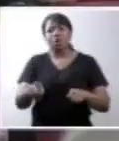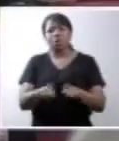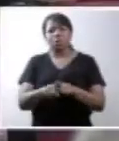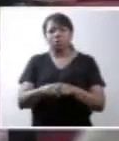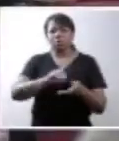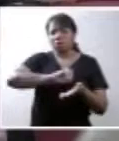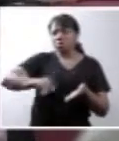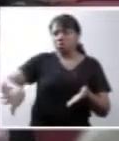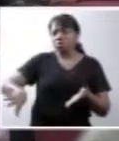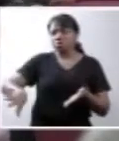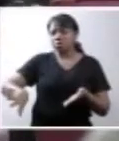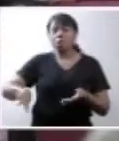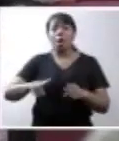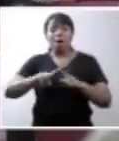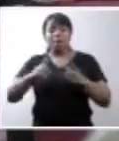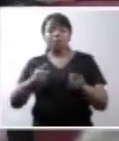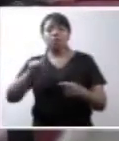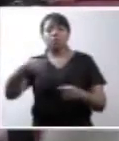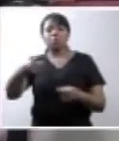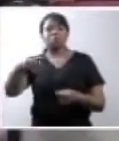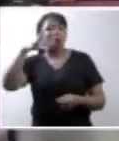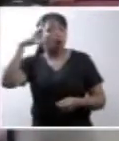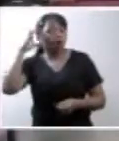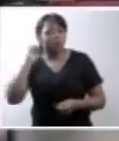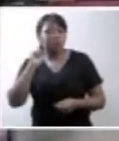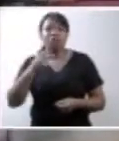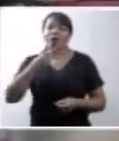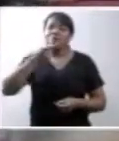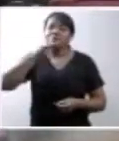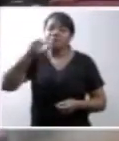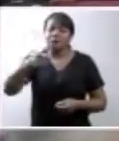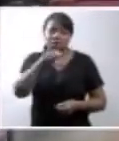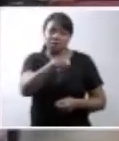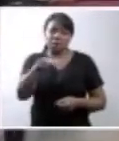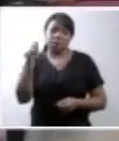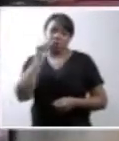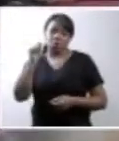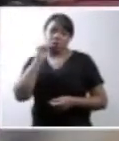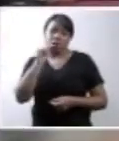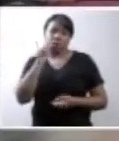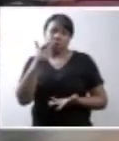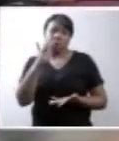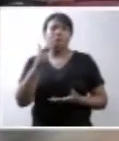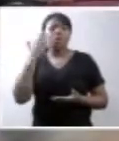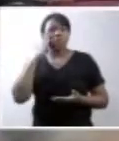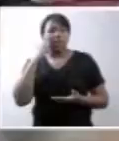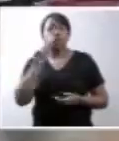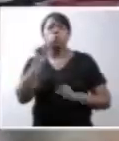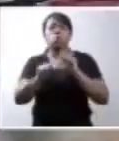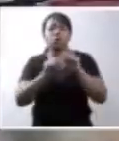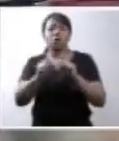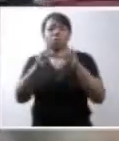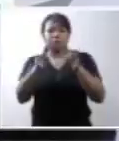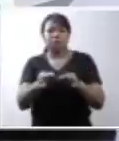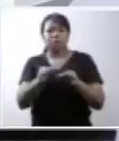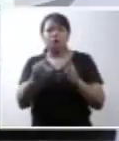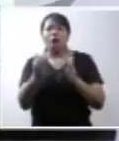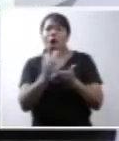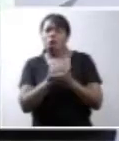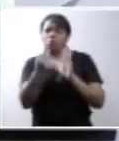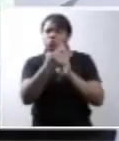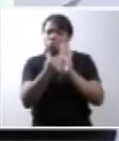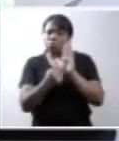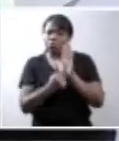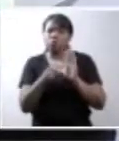descartadas, depois de terem sido ouvidas as falas dessas mulheres. Entendo que podemos afirmar alguns pontos a